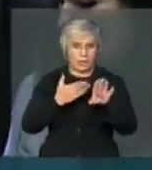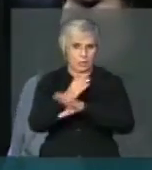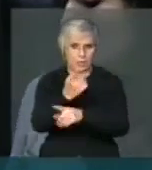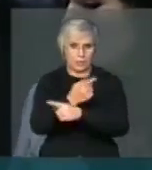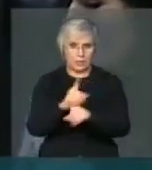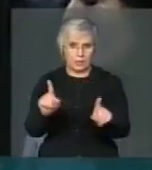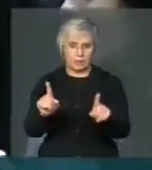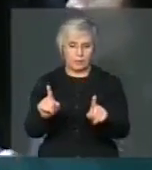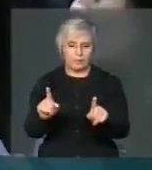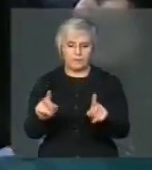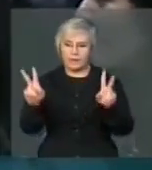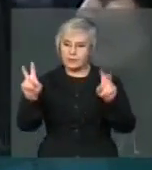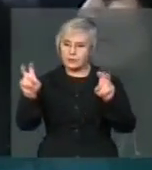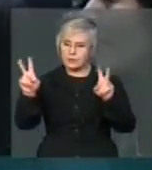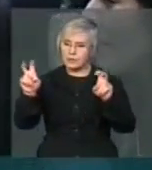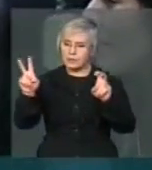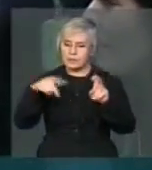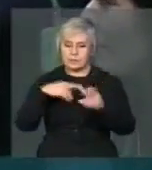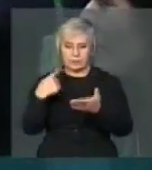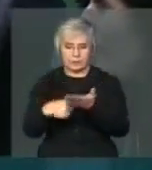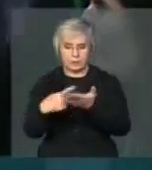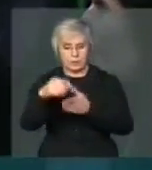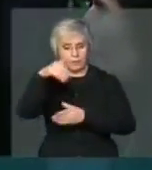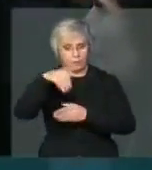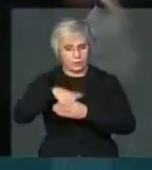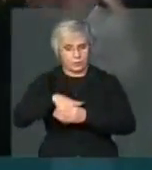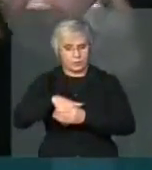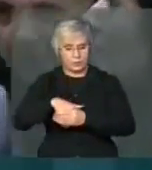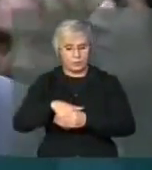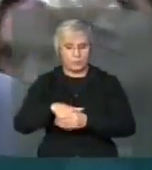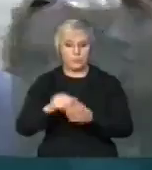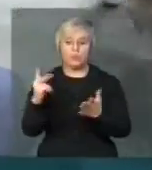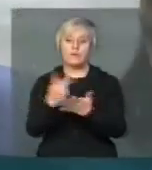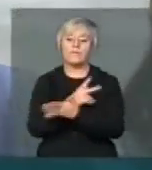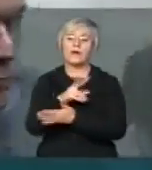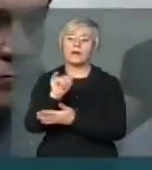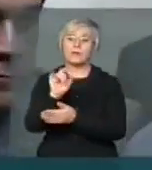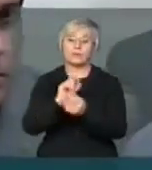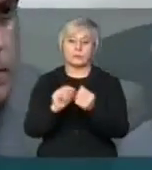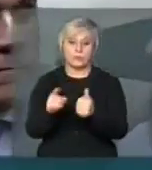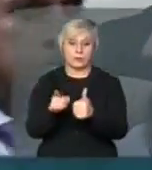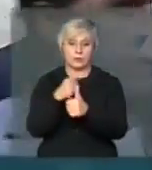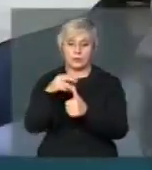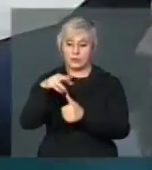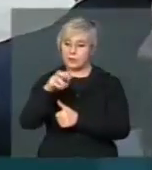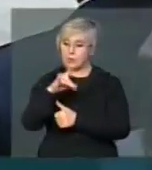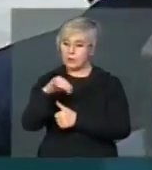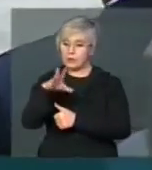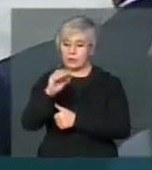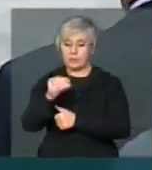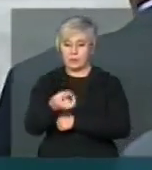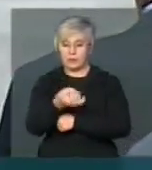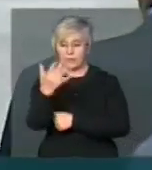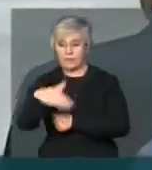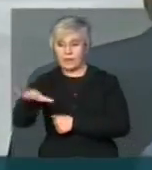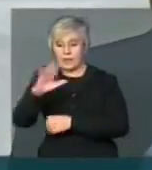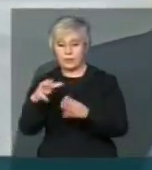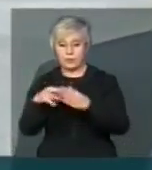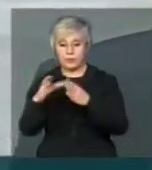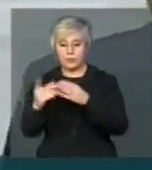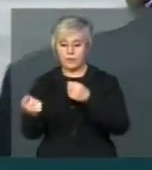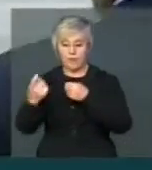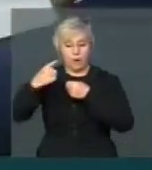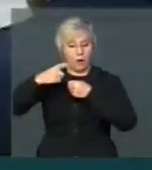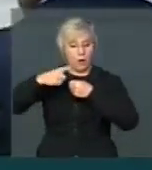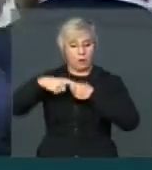aprovado, quando a matéria for colocada em pauta para votação, primeiro, eu considero que no mérito os demais partidos vão voltar